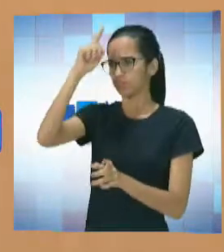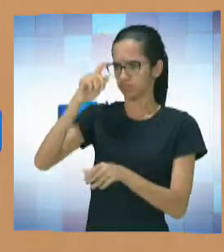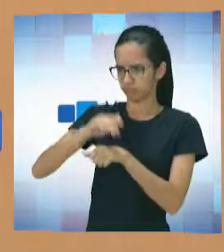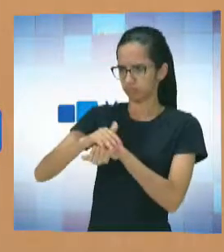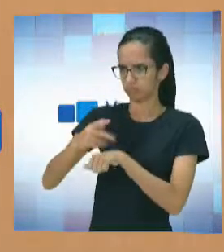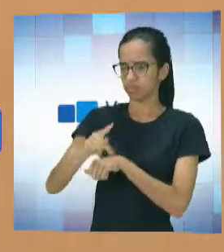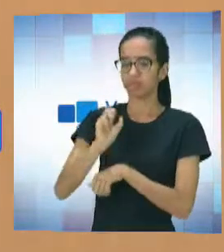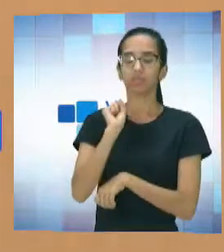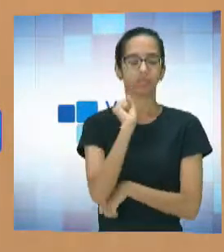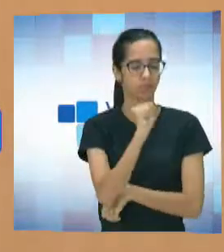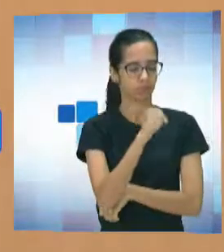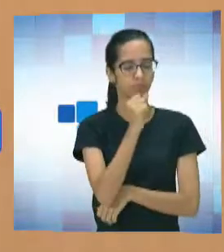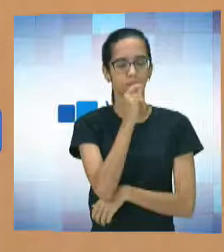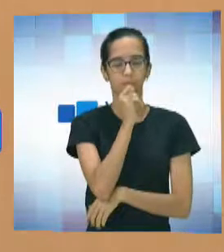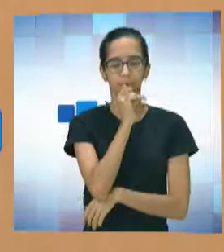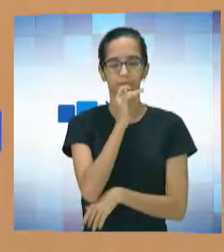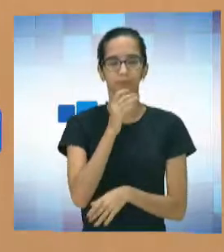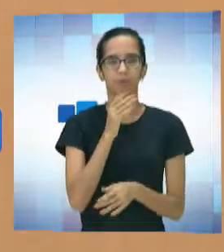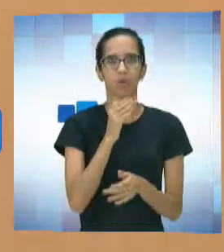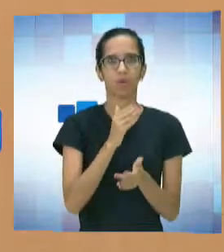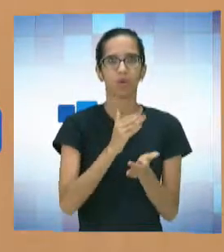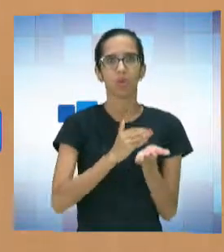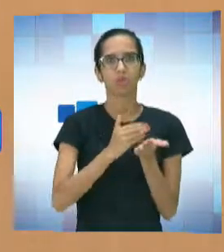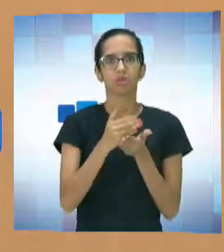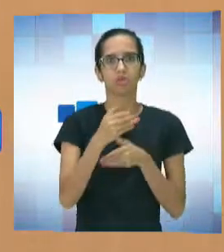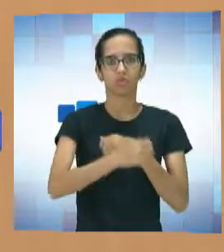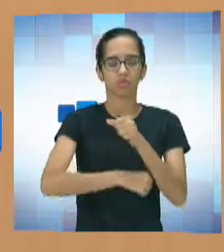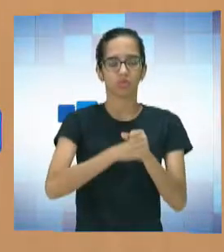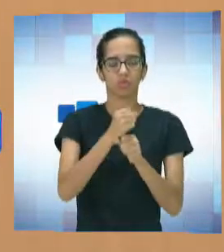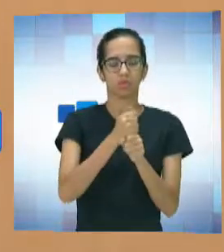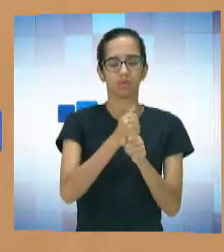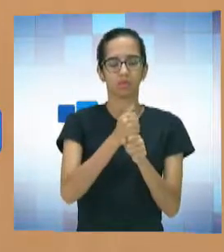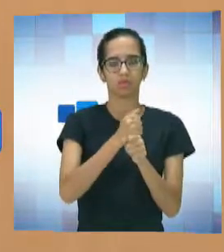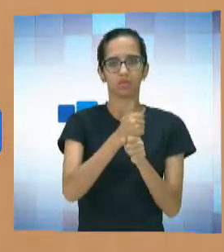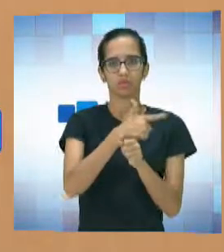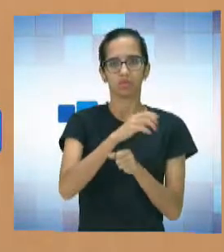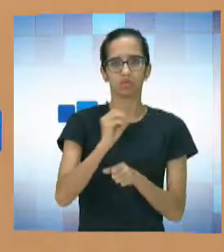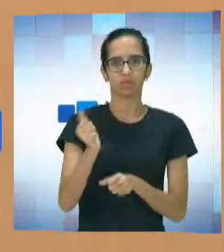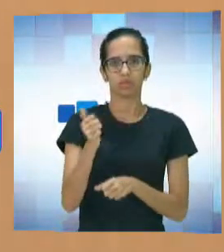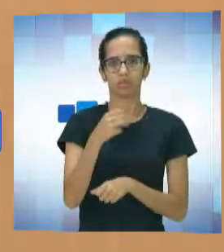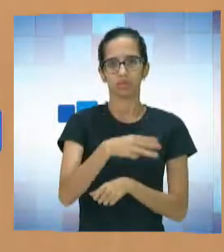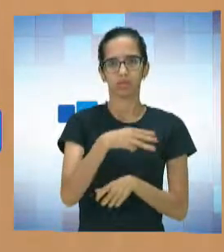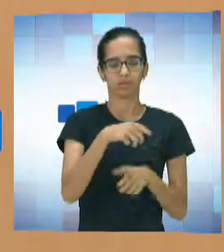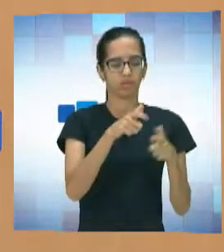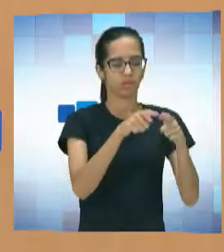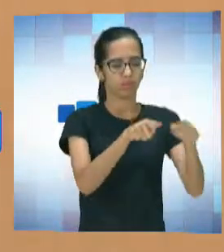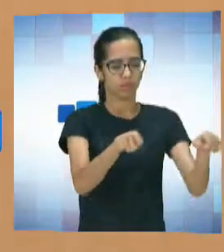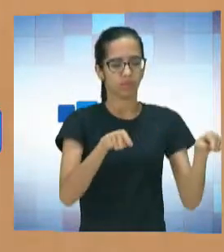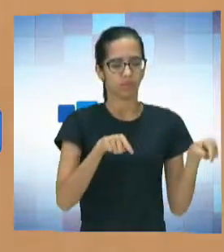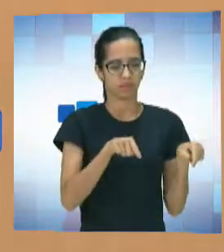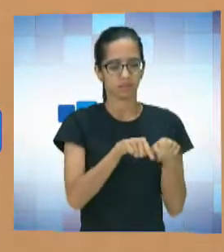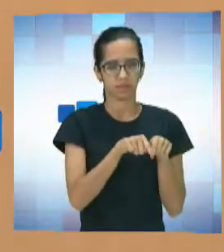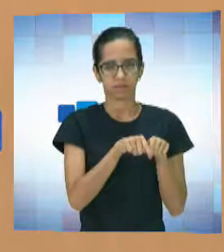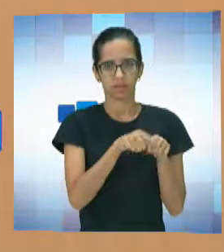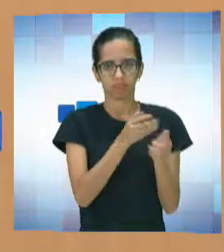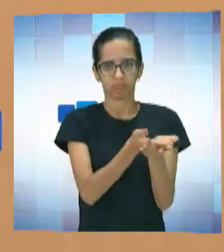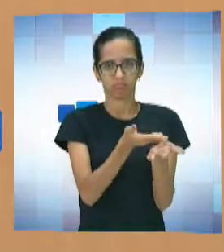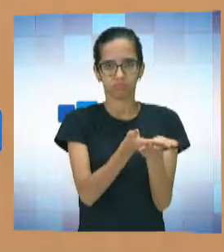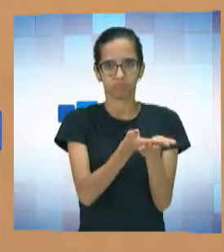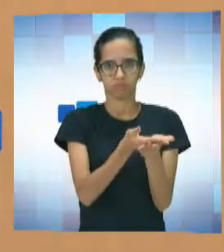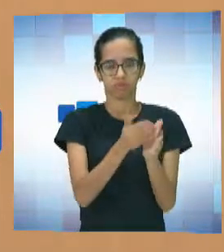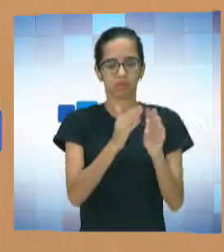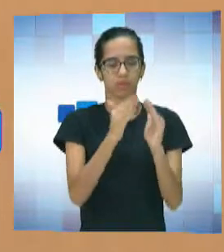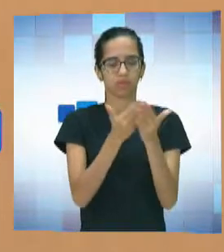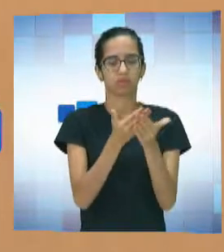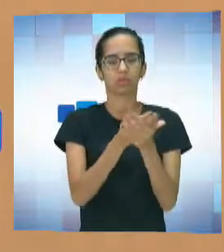verdade, surgiu em 2013, dentro de uma sala de aula, uma escola na Zona